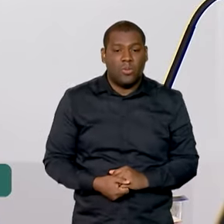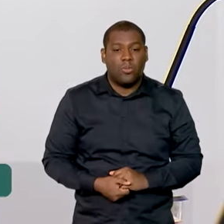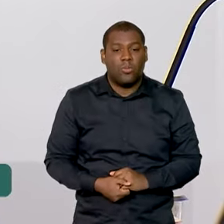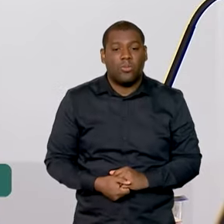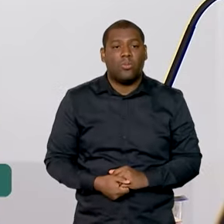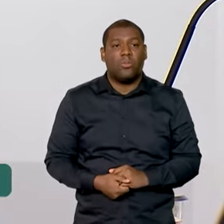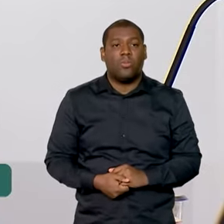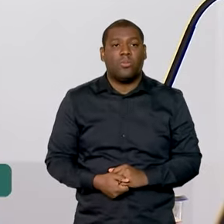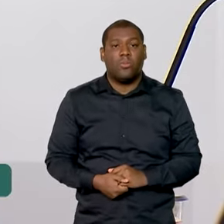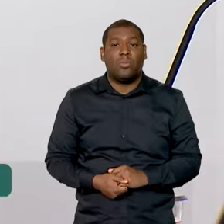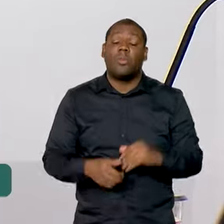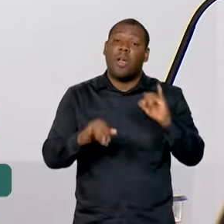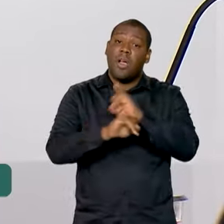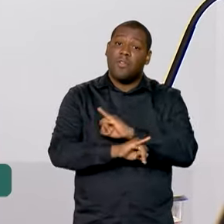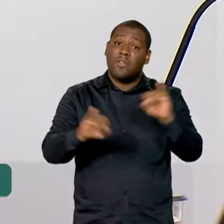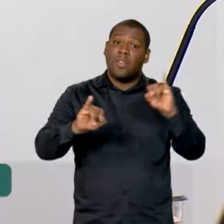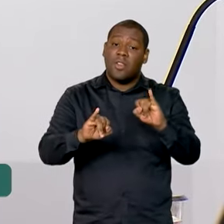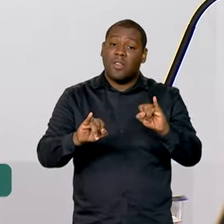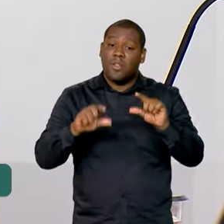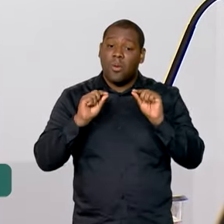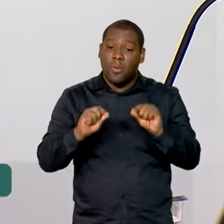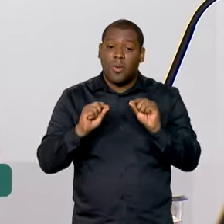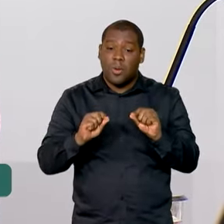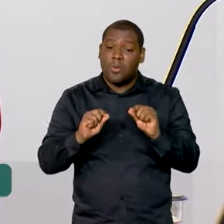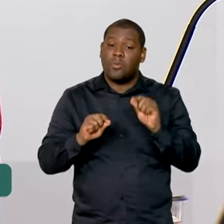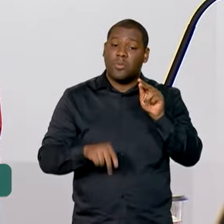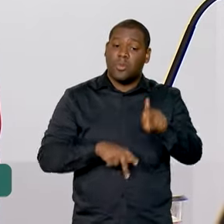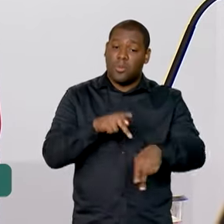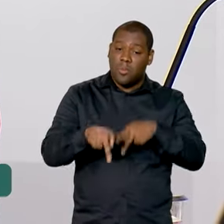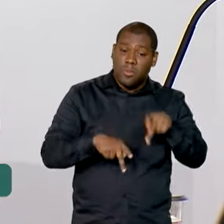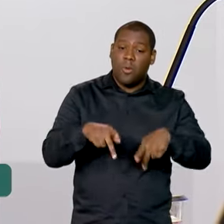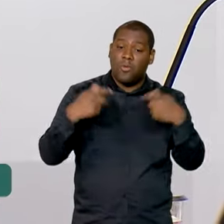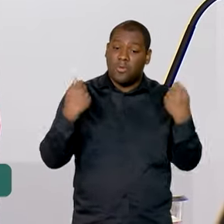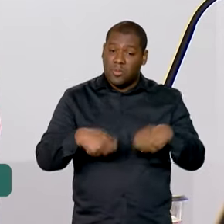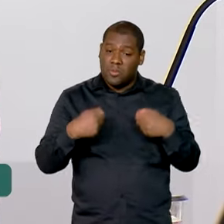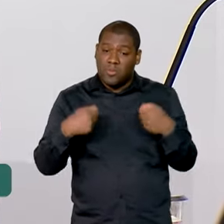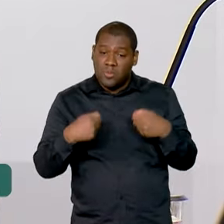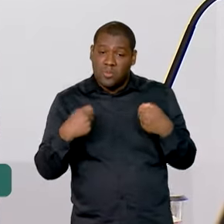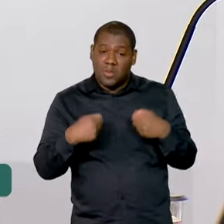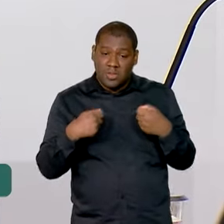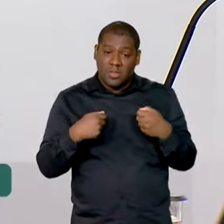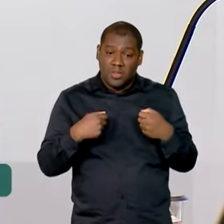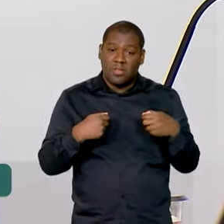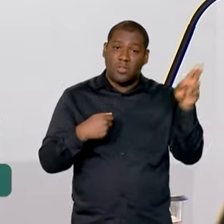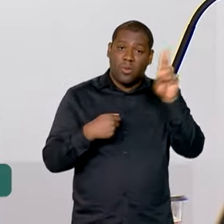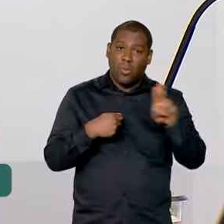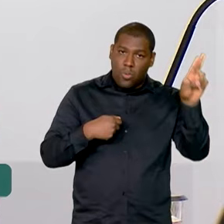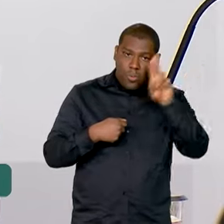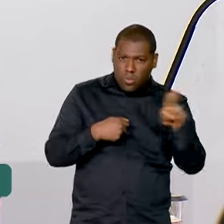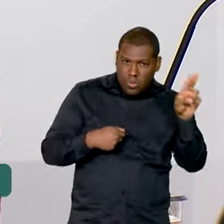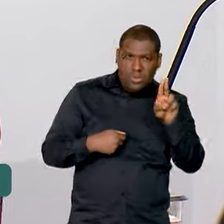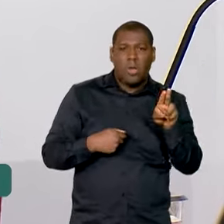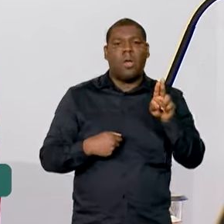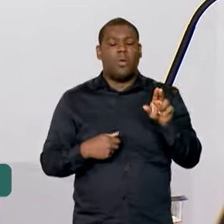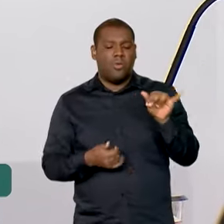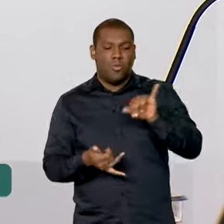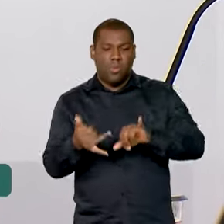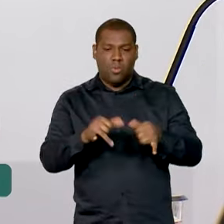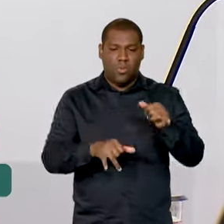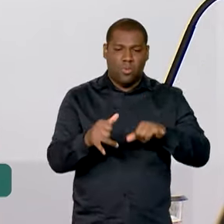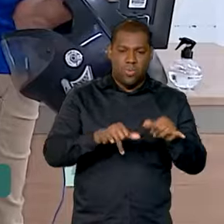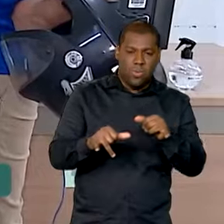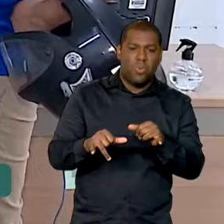Nós temos sempre ressaltado a importância da utilização de todos esses inseticidas em momentos